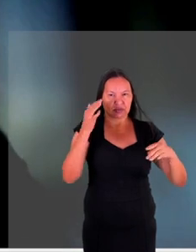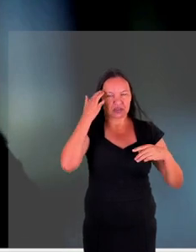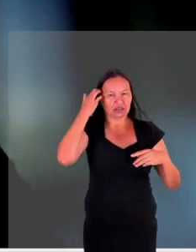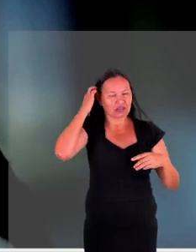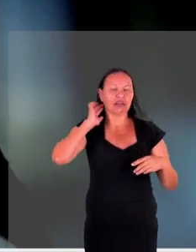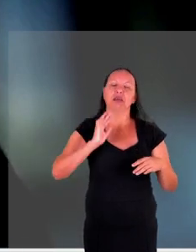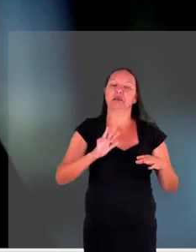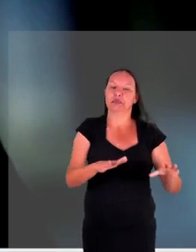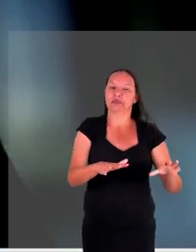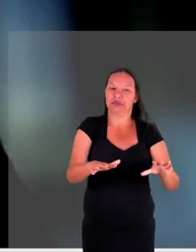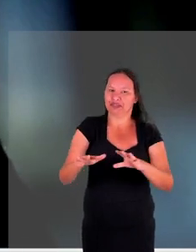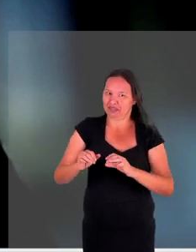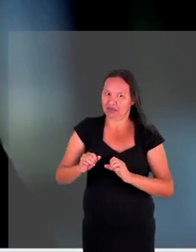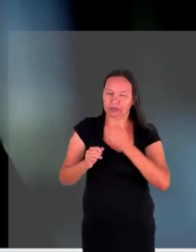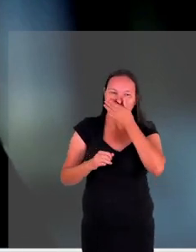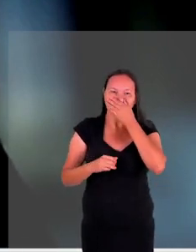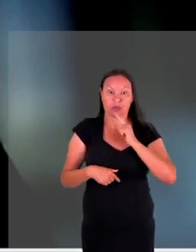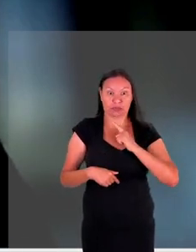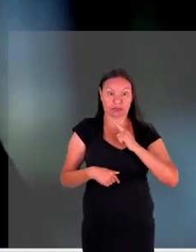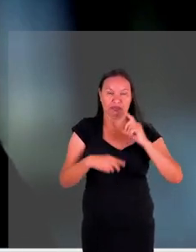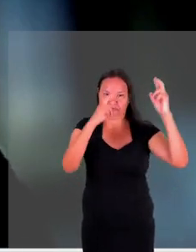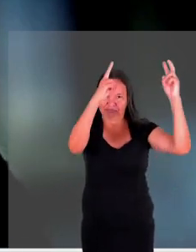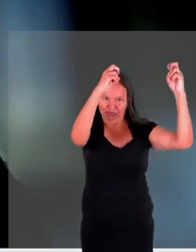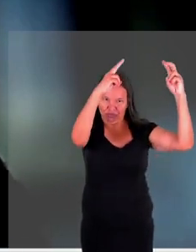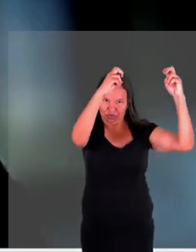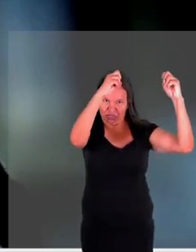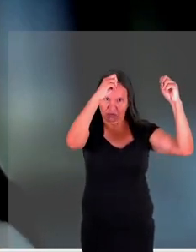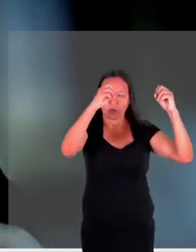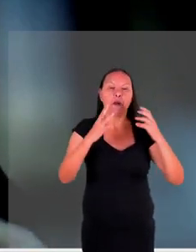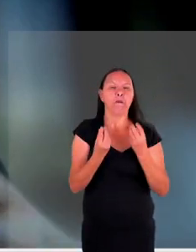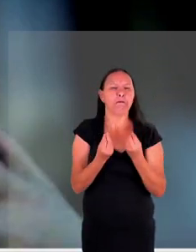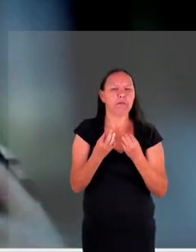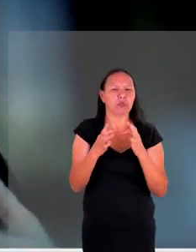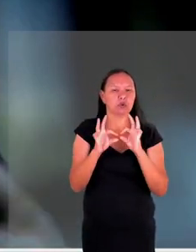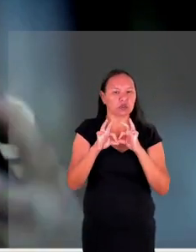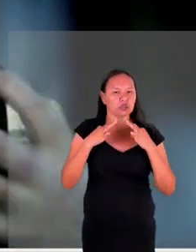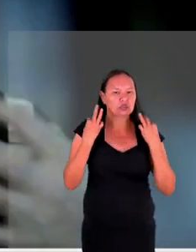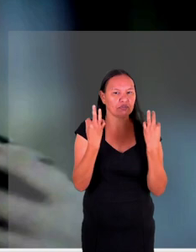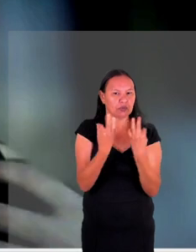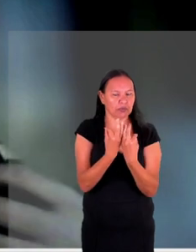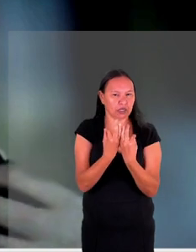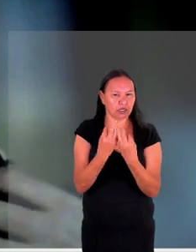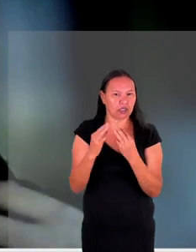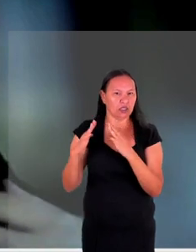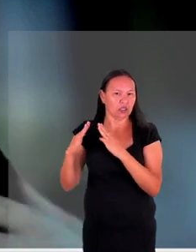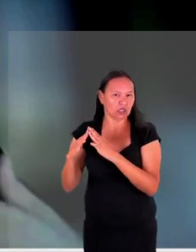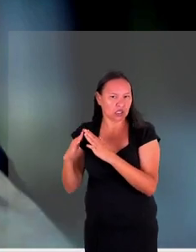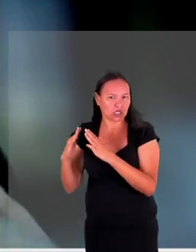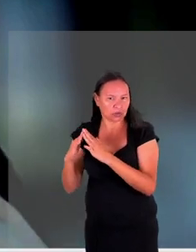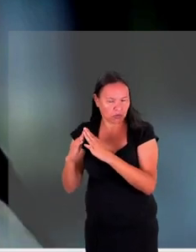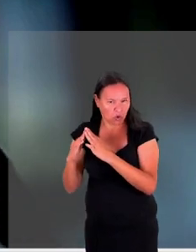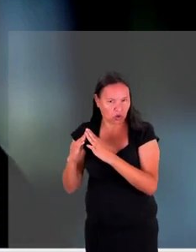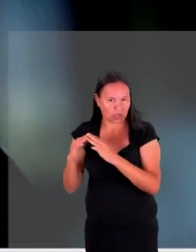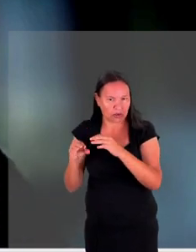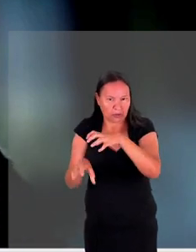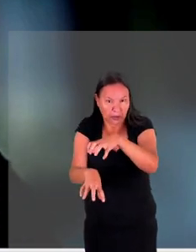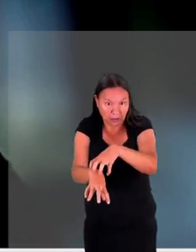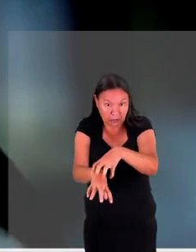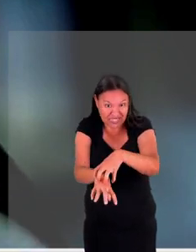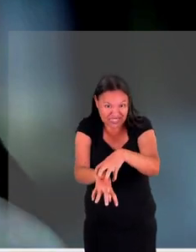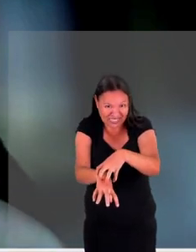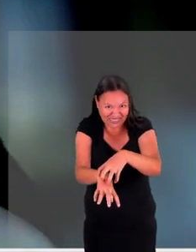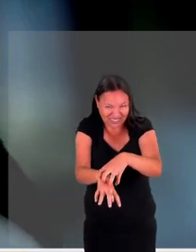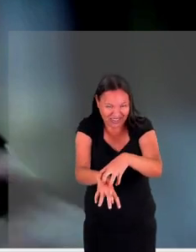variar dependendo da situação então muitas famílias que moram na região central ou oeste da Ucrânia que são regiões